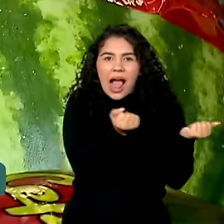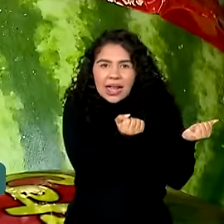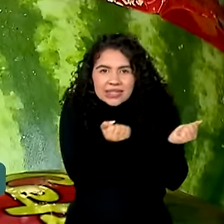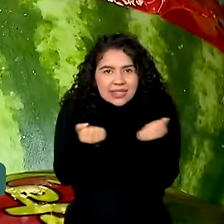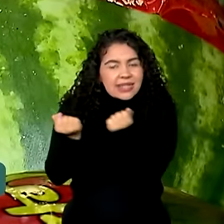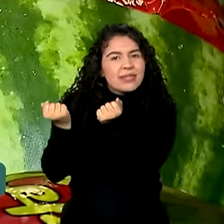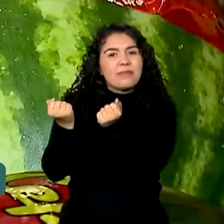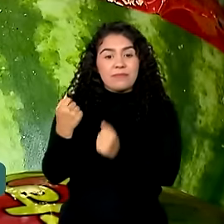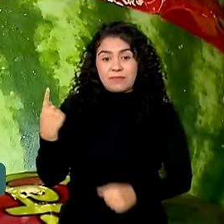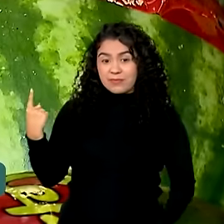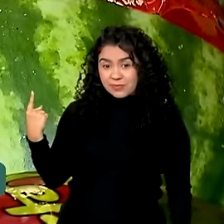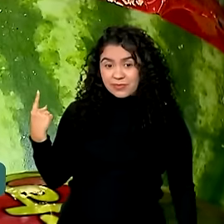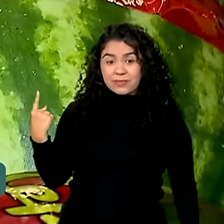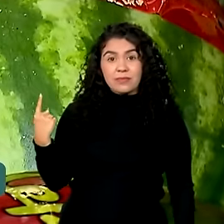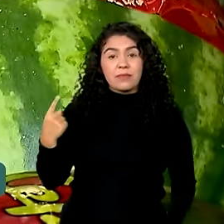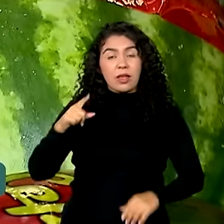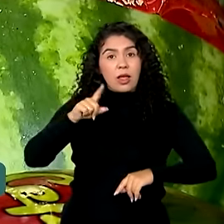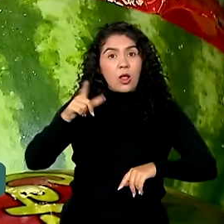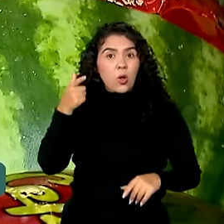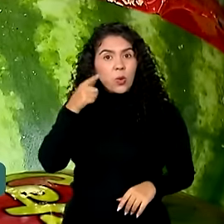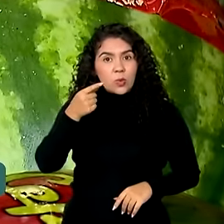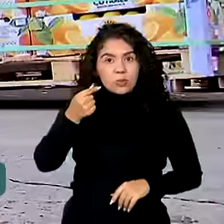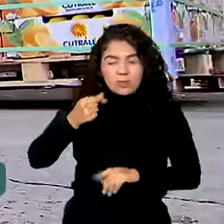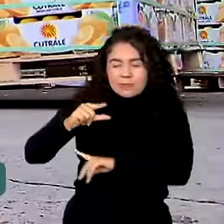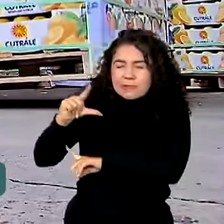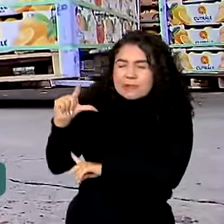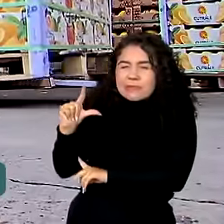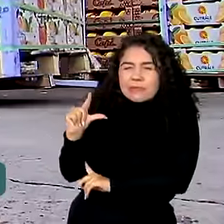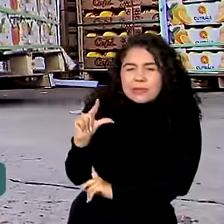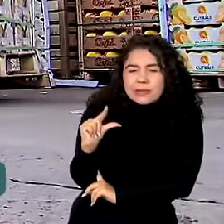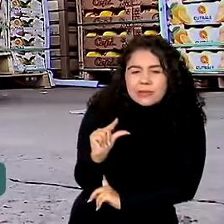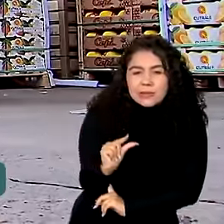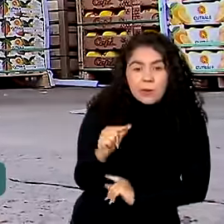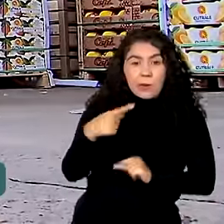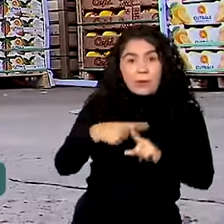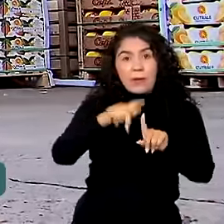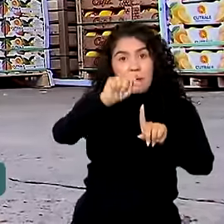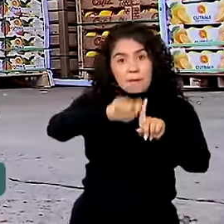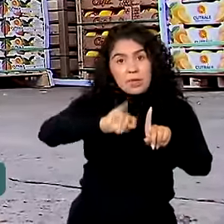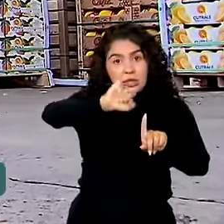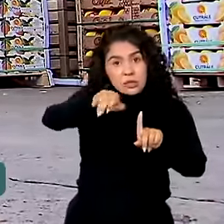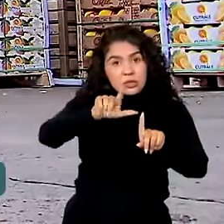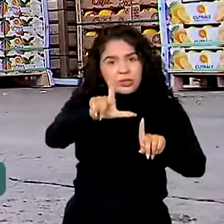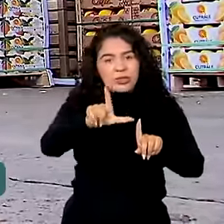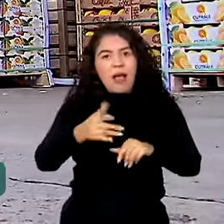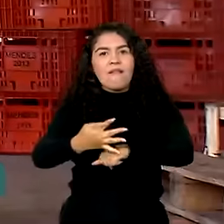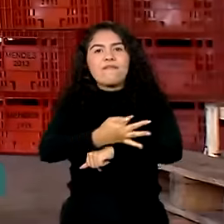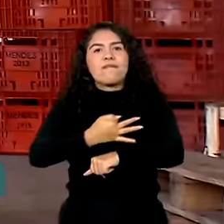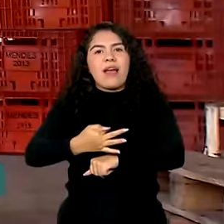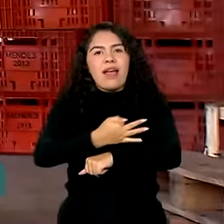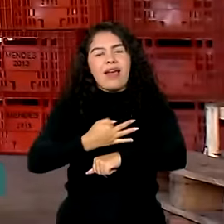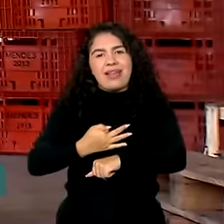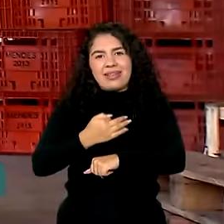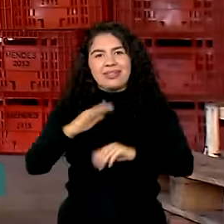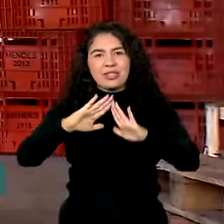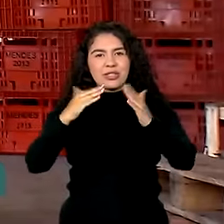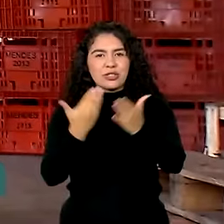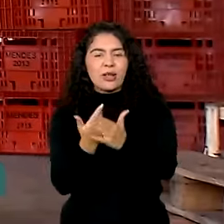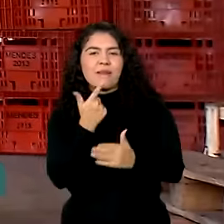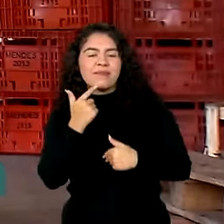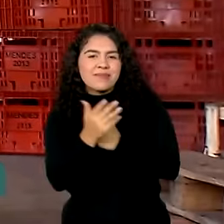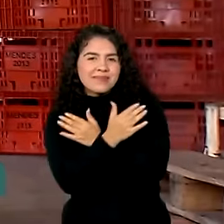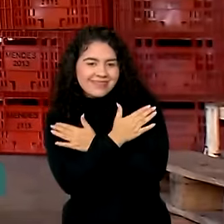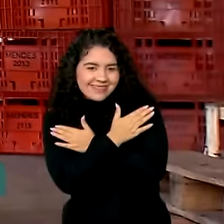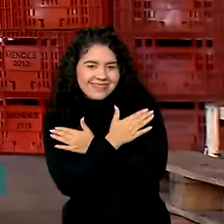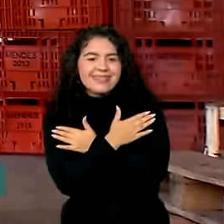Esses produtos só não ficaram mais baratos porque em julho, com as férias escolares, o cardápio das crianças